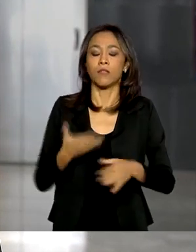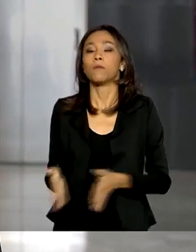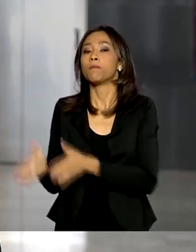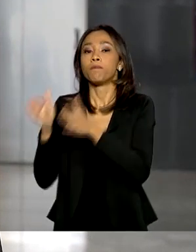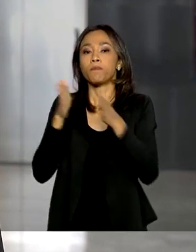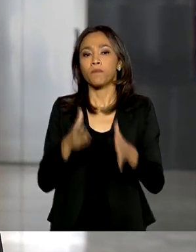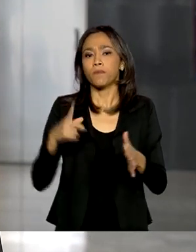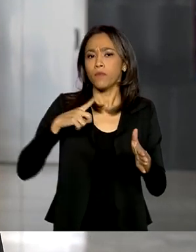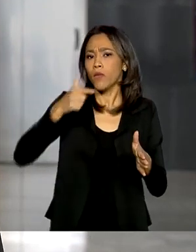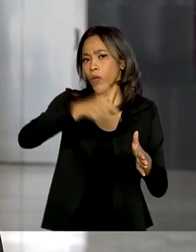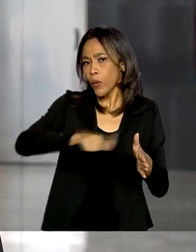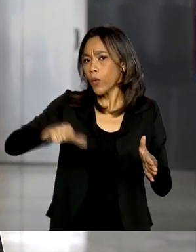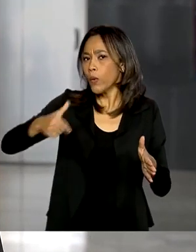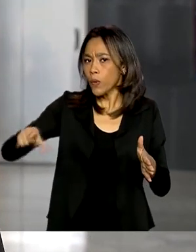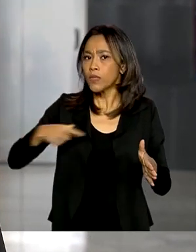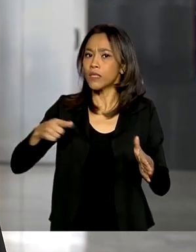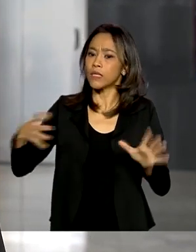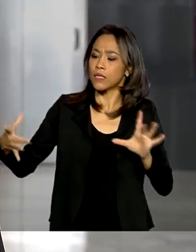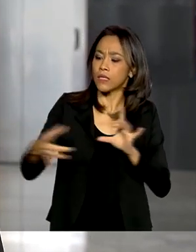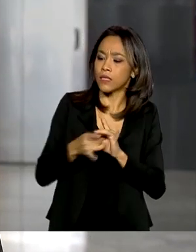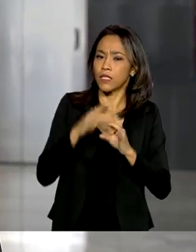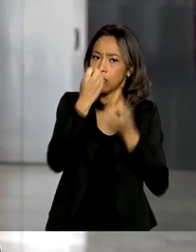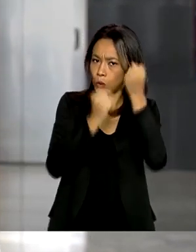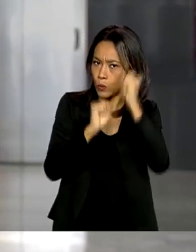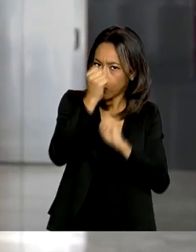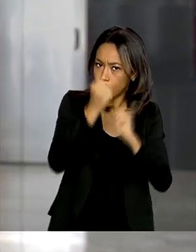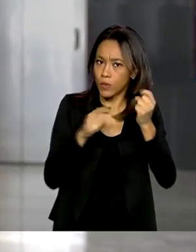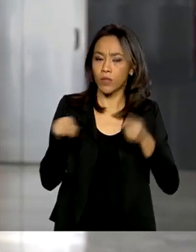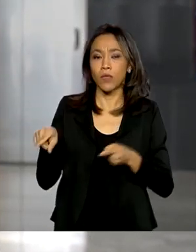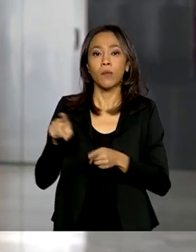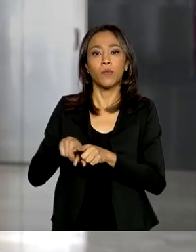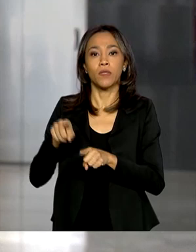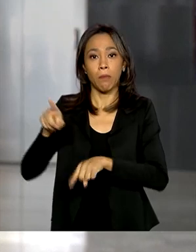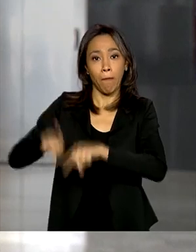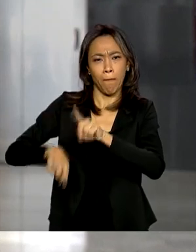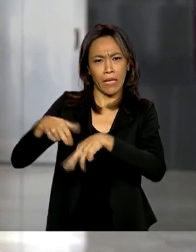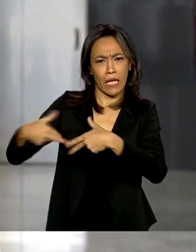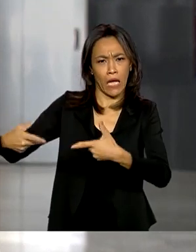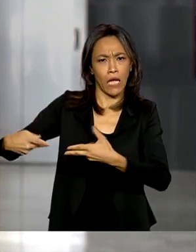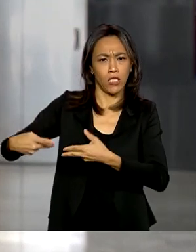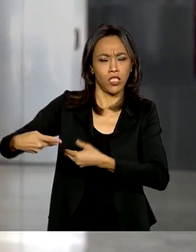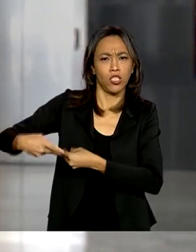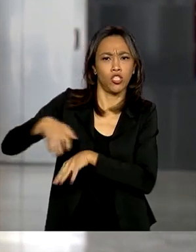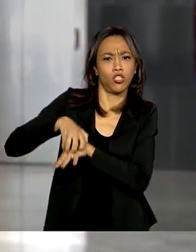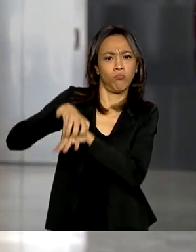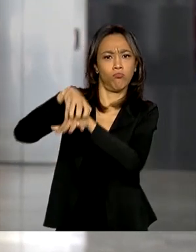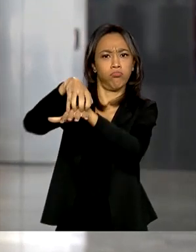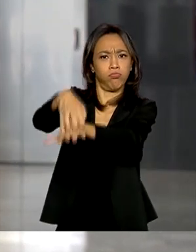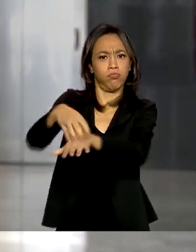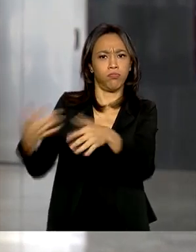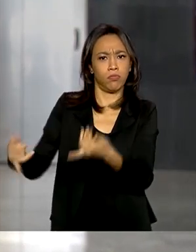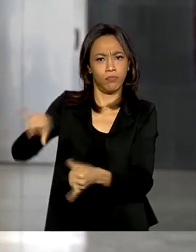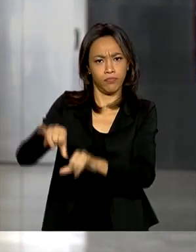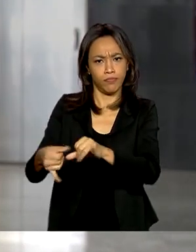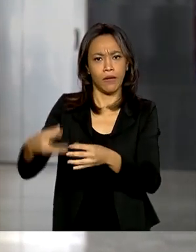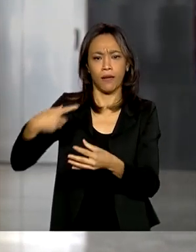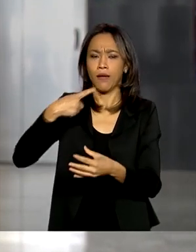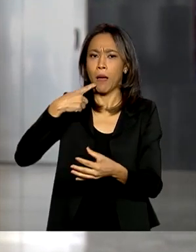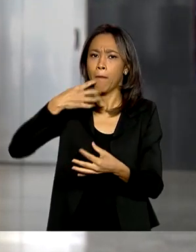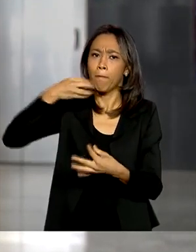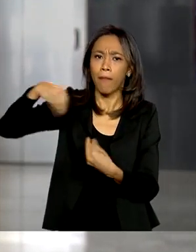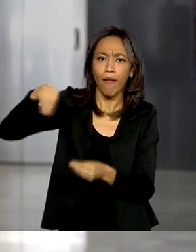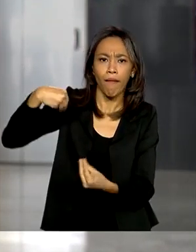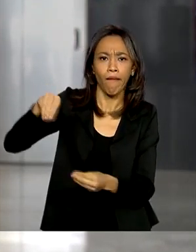uma série de atividades ligadas à indústria, como produção e transporte de produtos químicos, petroquímicos, plásticos em geral,